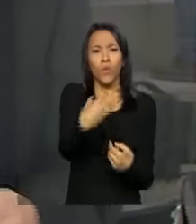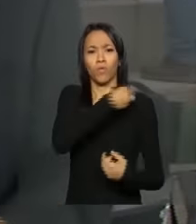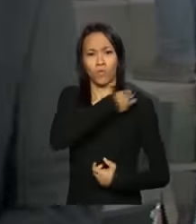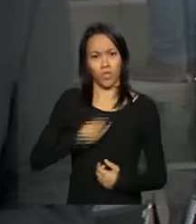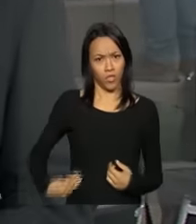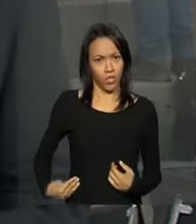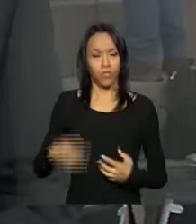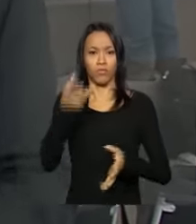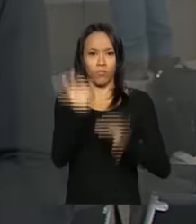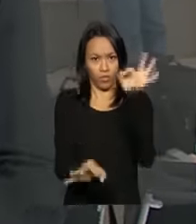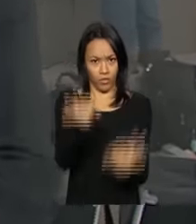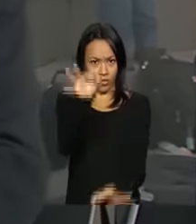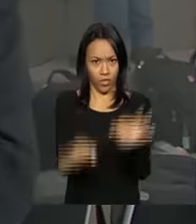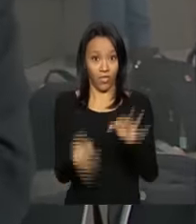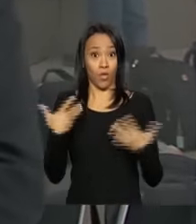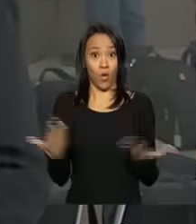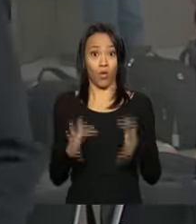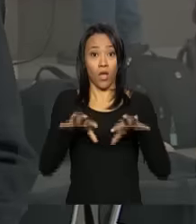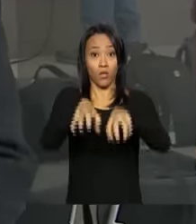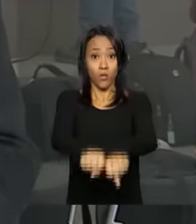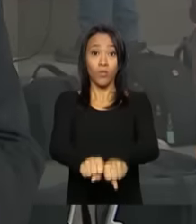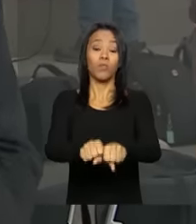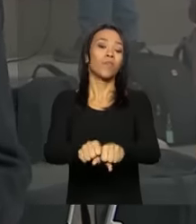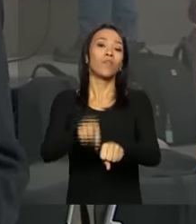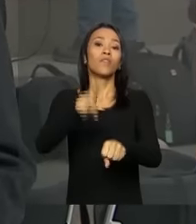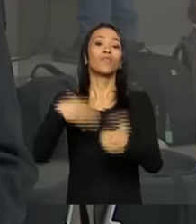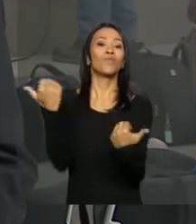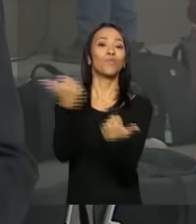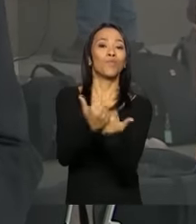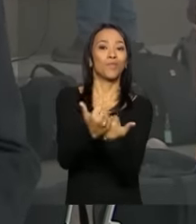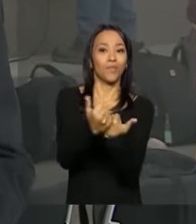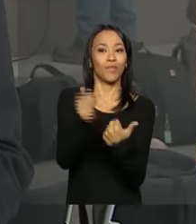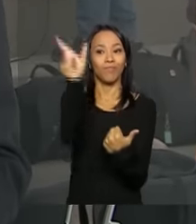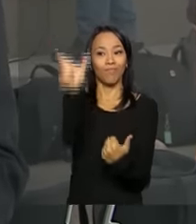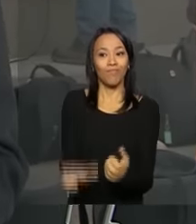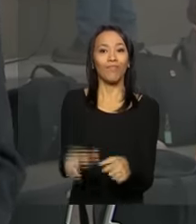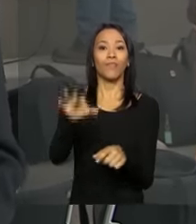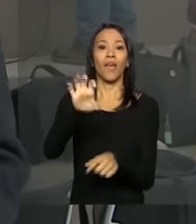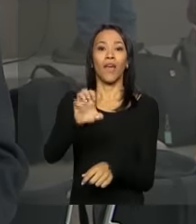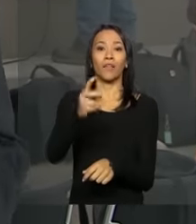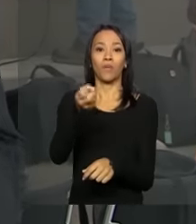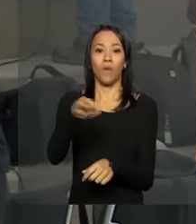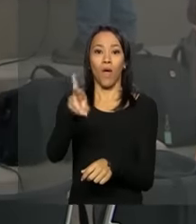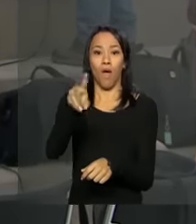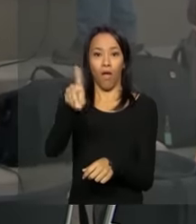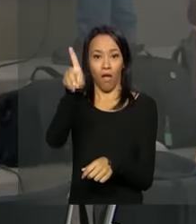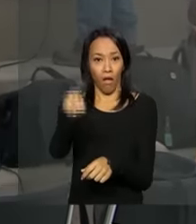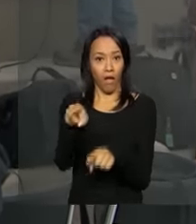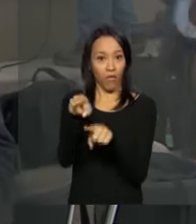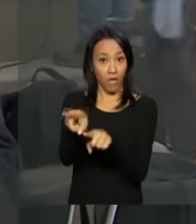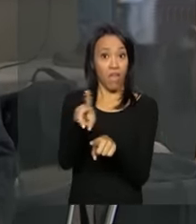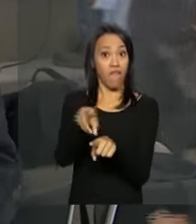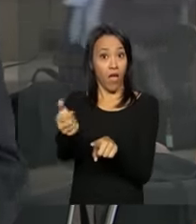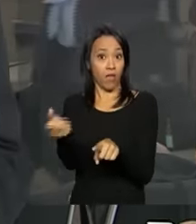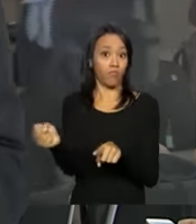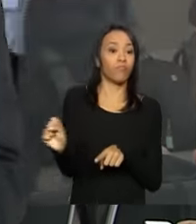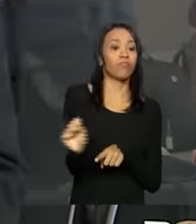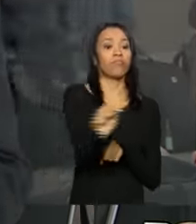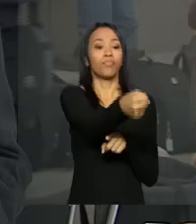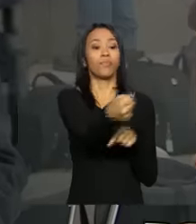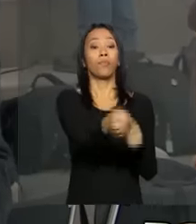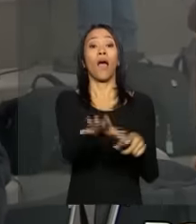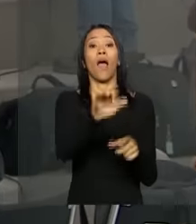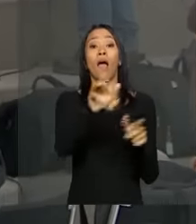ministro da Justiça assume justamente, em substituição, a José Eduardo Cardoso, que vai passar a comandar a